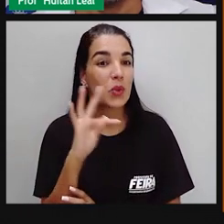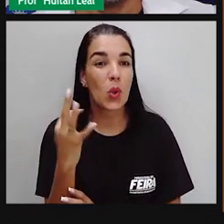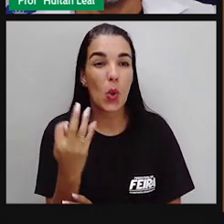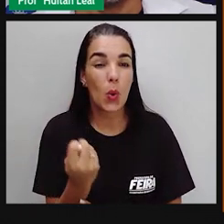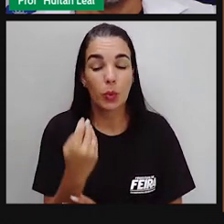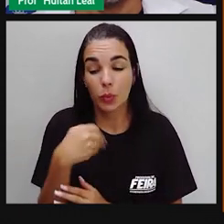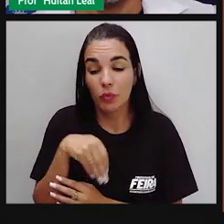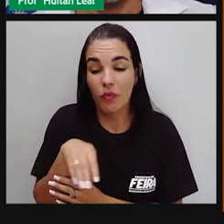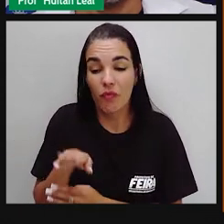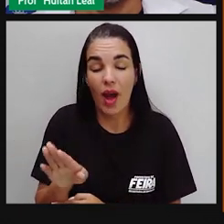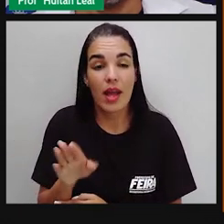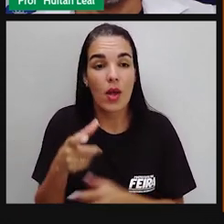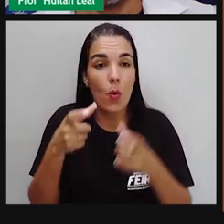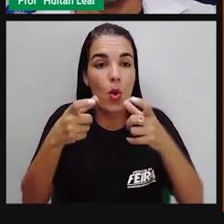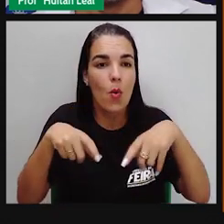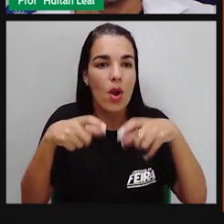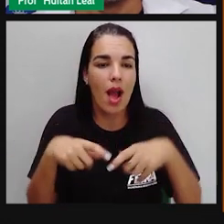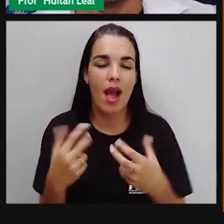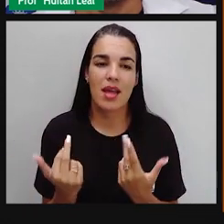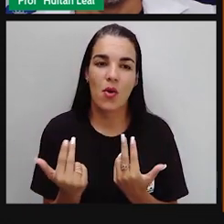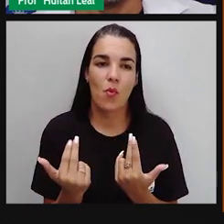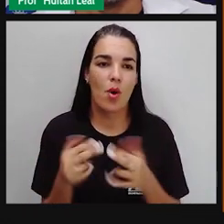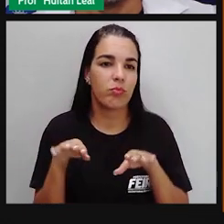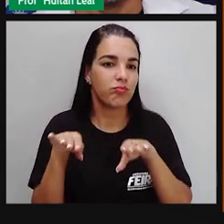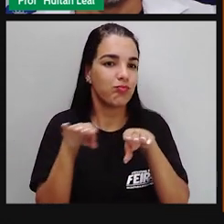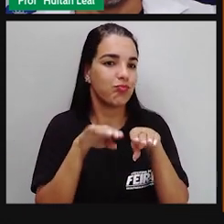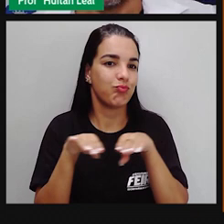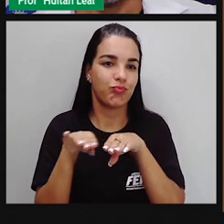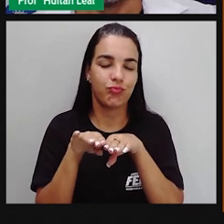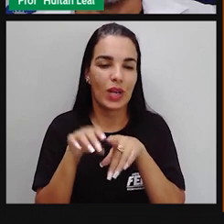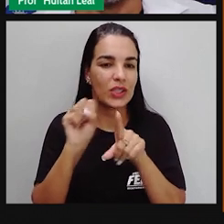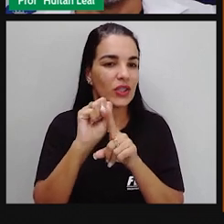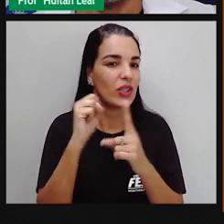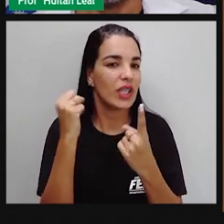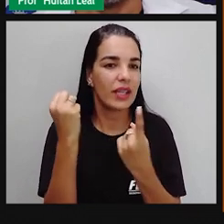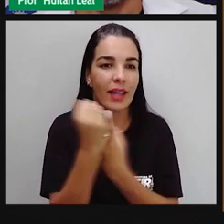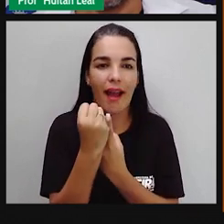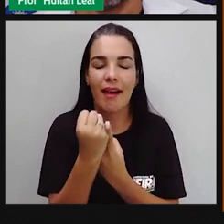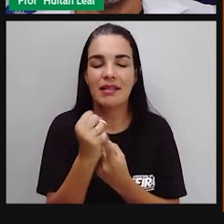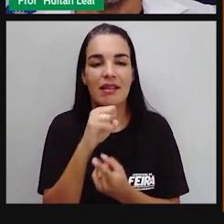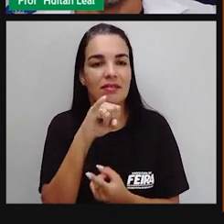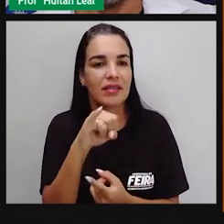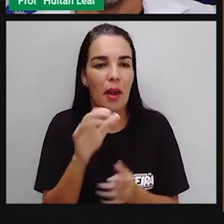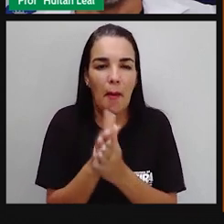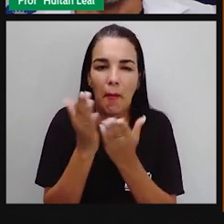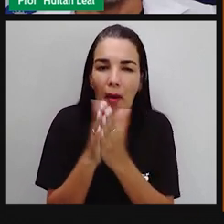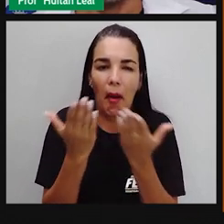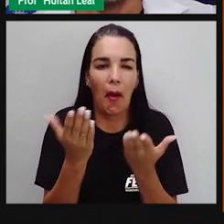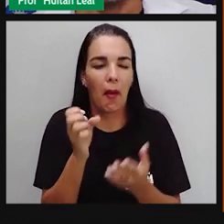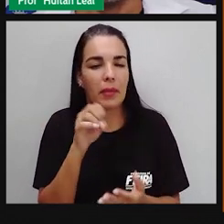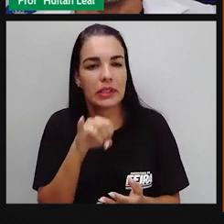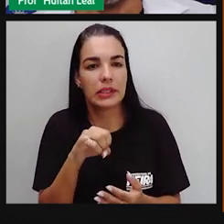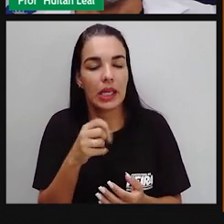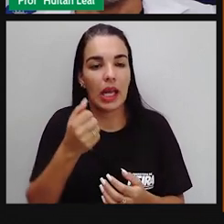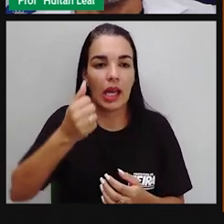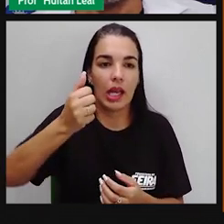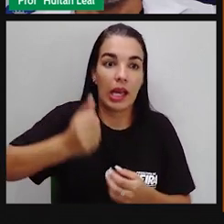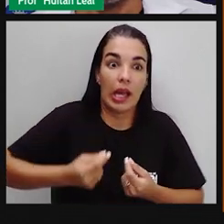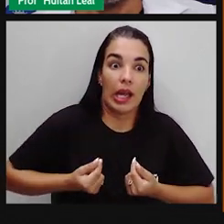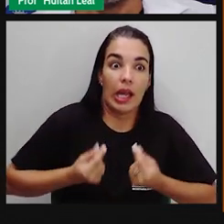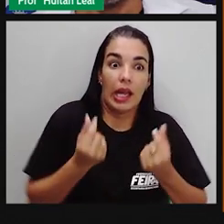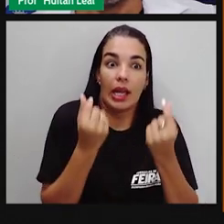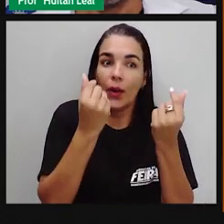destino, independente de bens, de classe, social, de cor. Então,